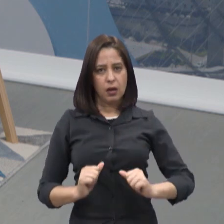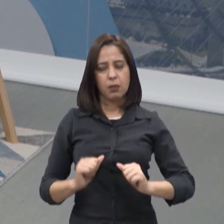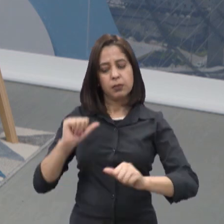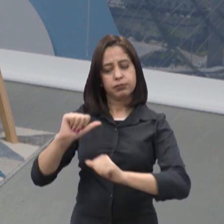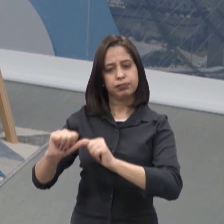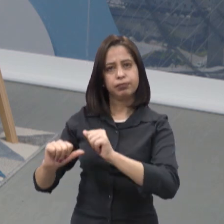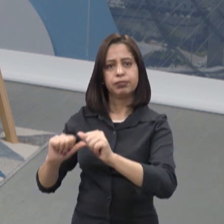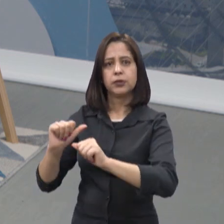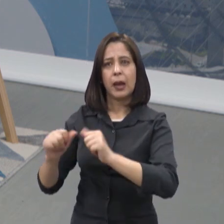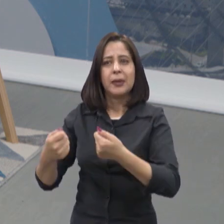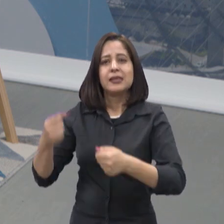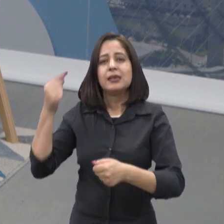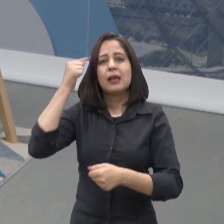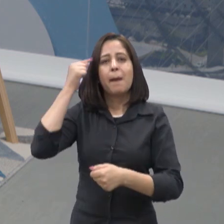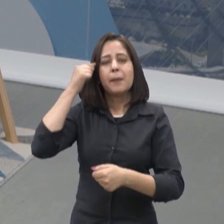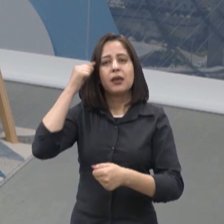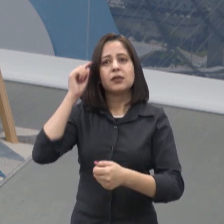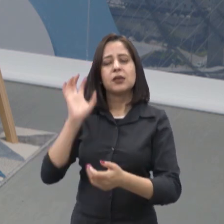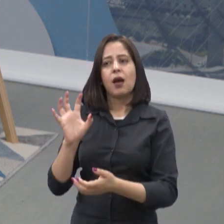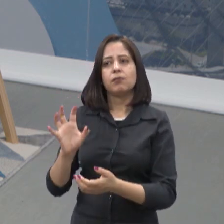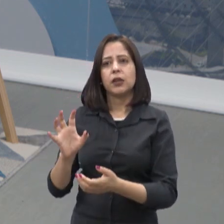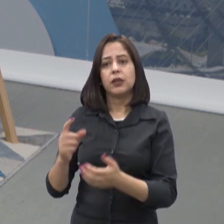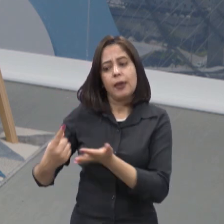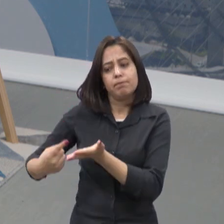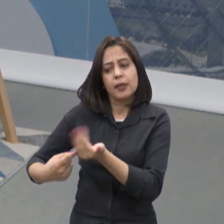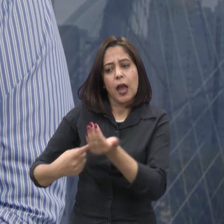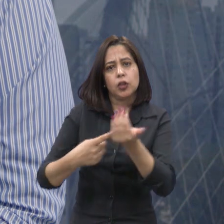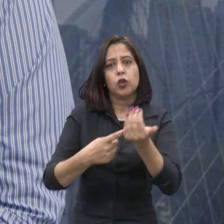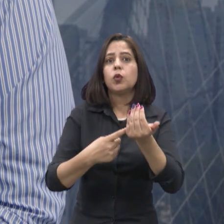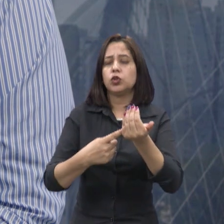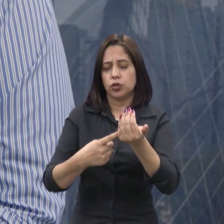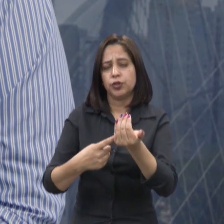a gente precisa pensar em redes inteligentes também